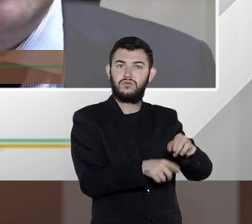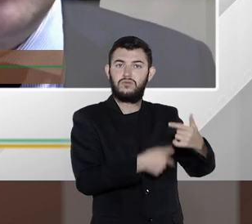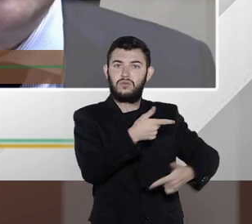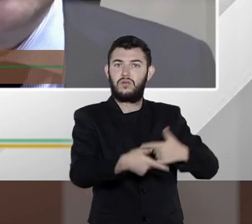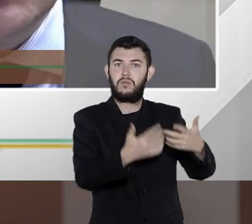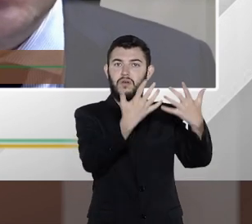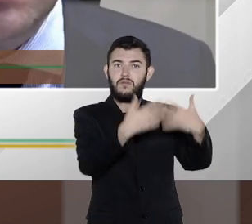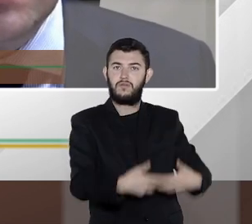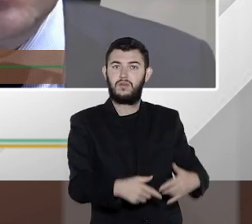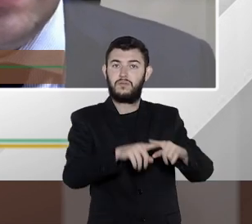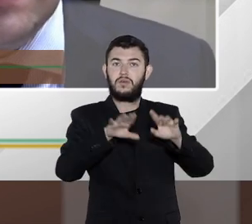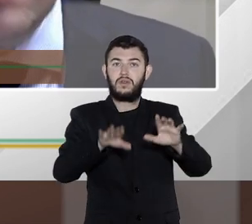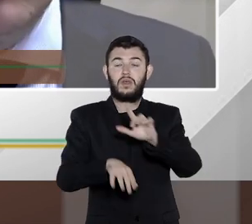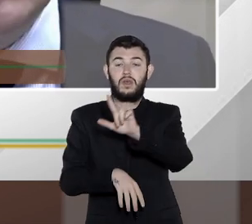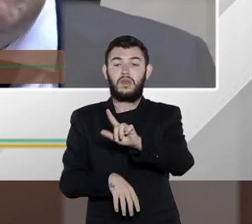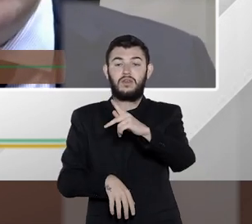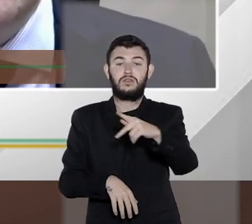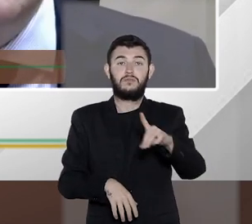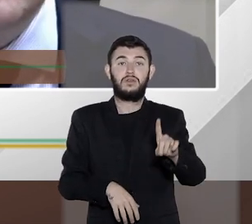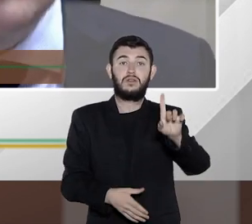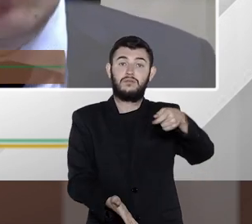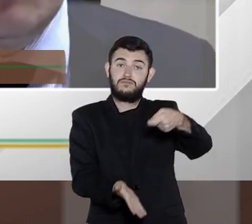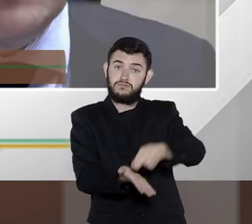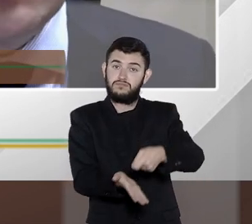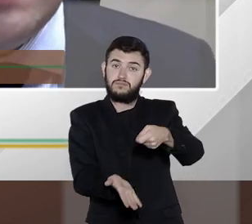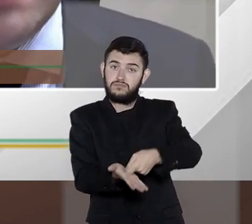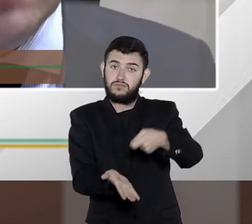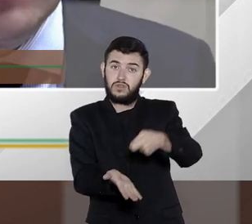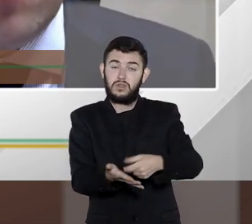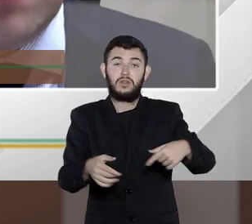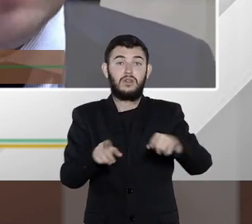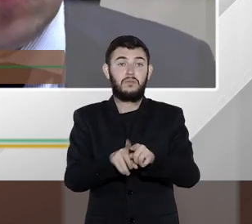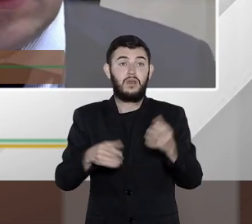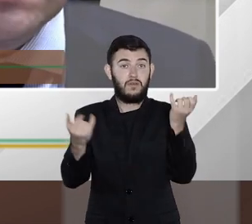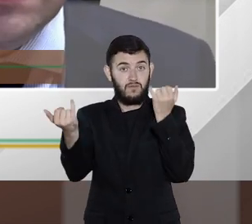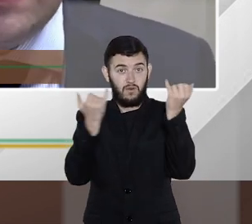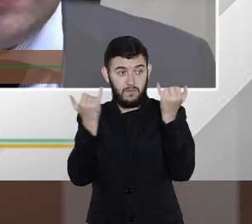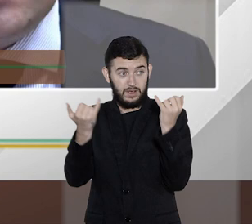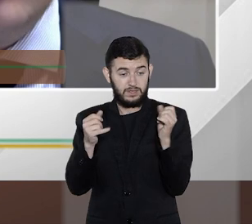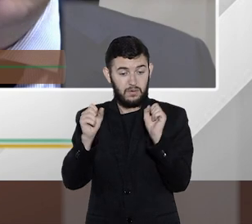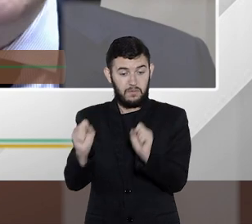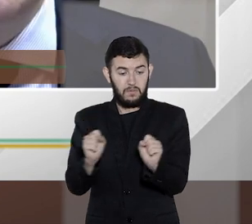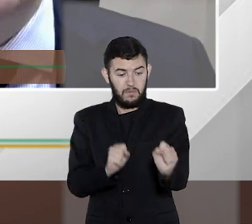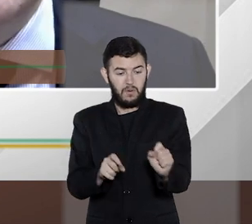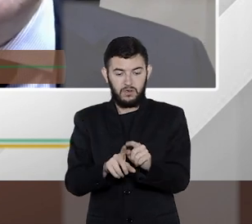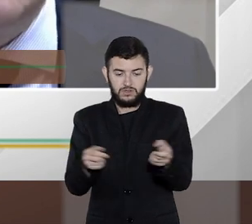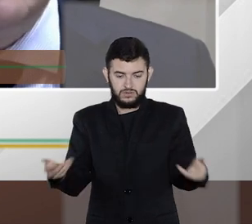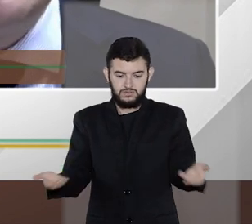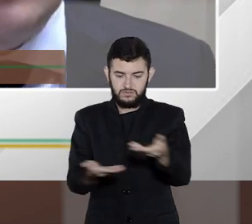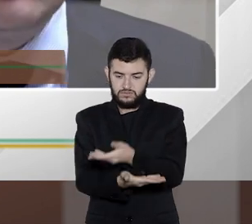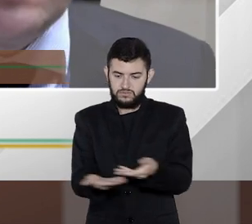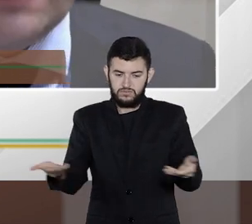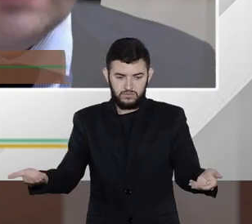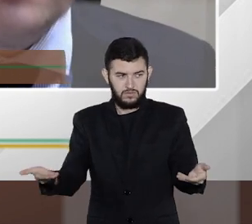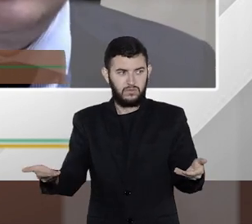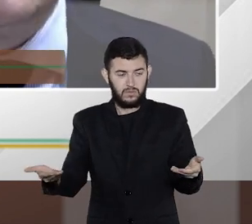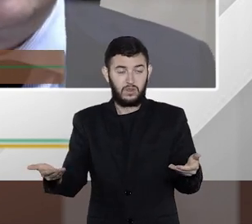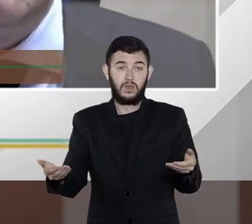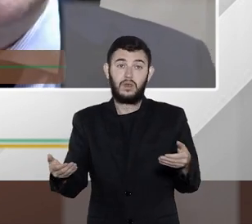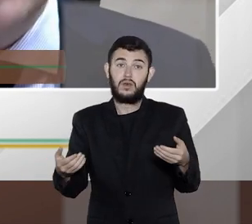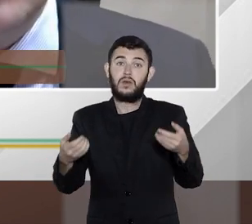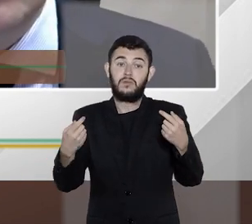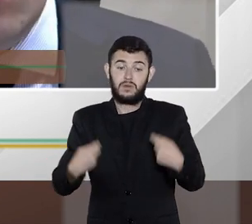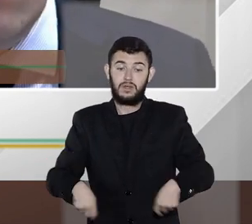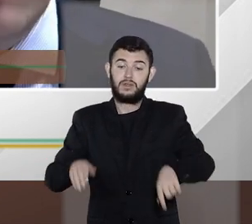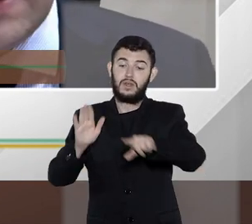que a LGPD exige, você pode ter esse compartilhamento de informações, é claro que isso tem que estar baseado em lei,